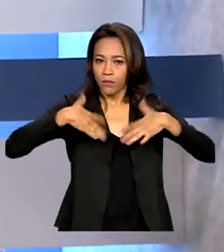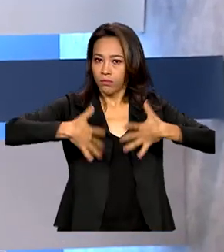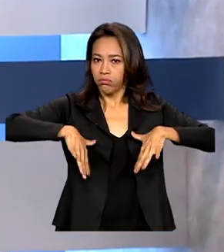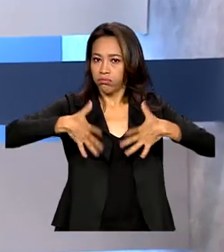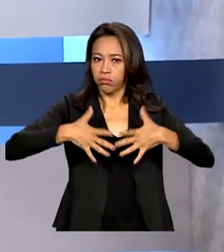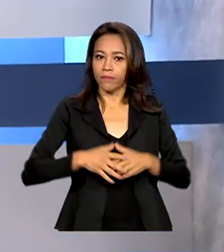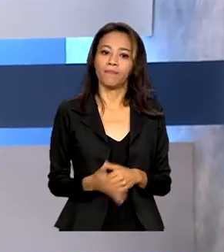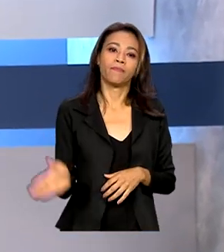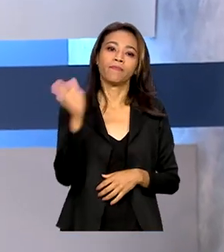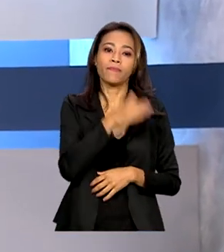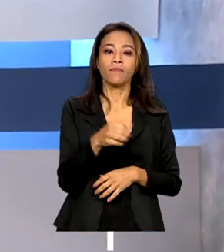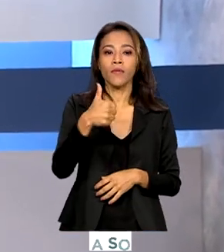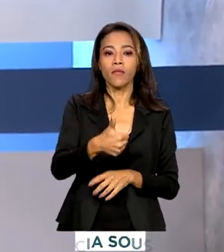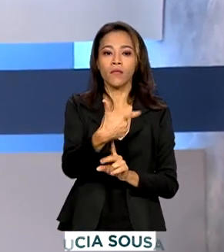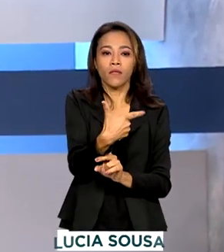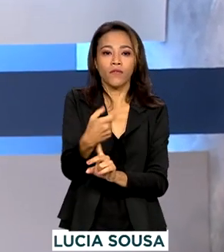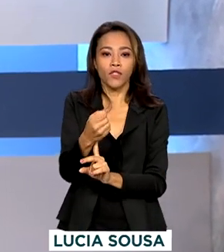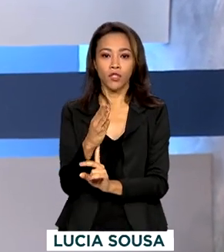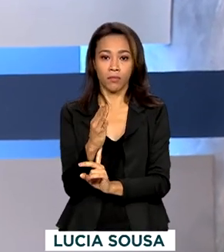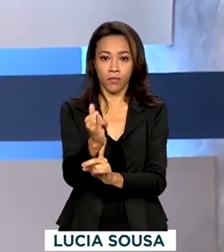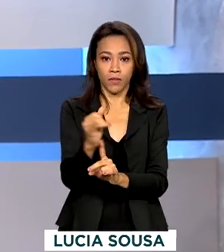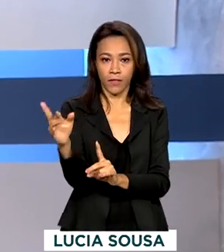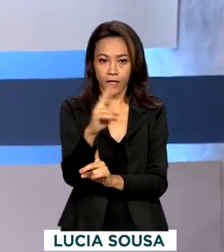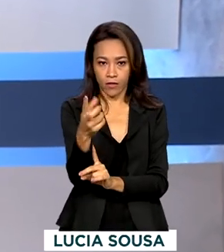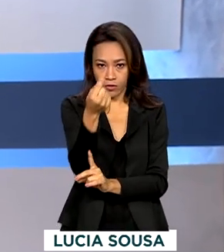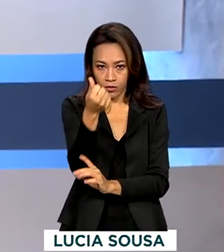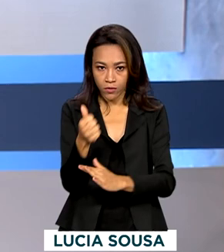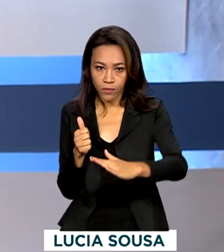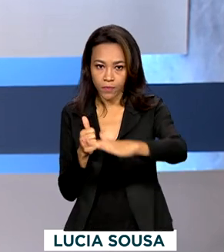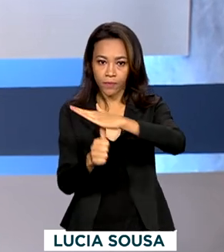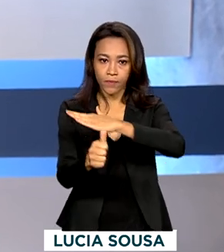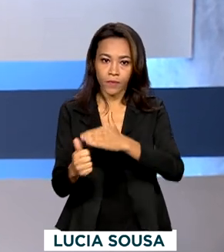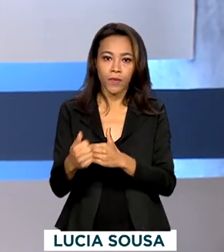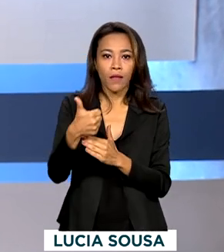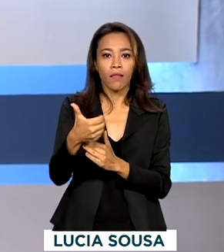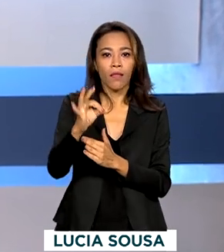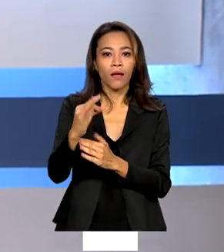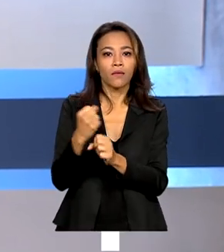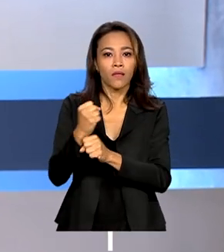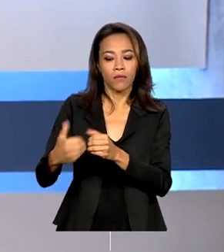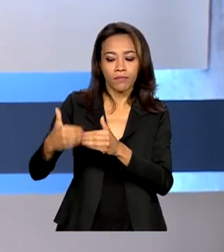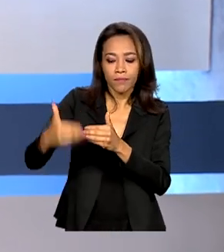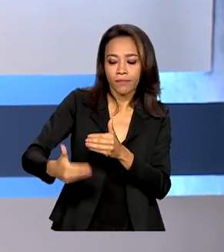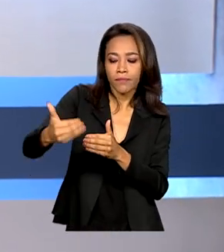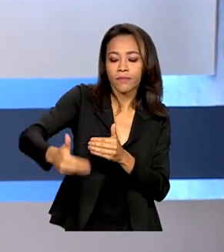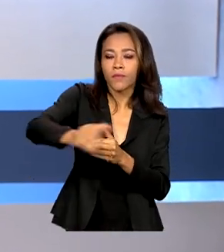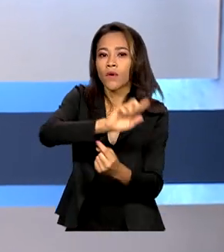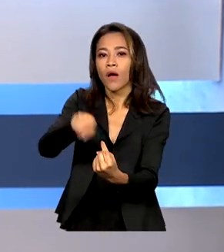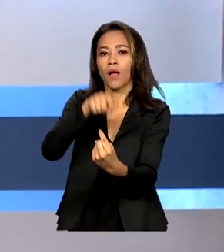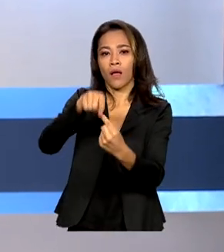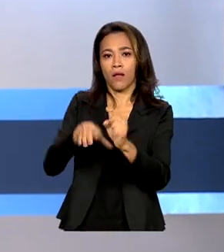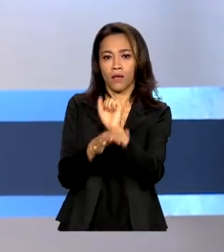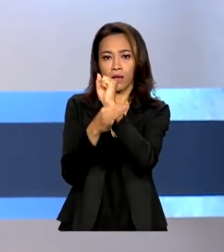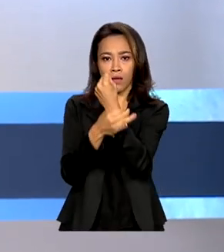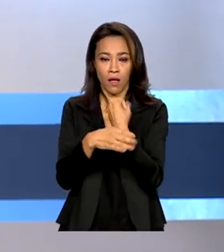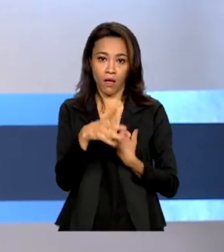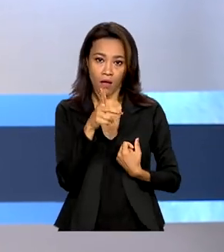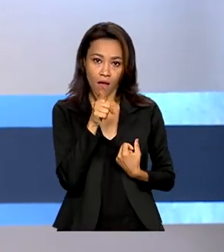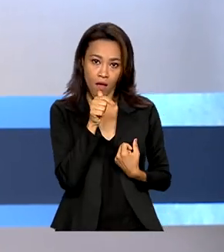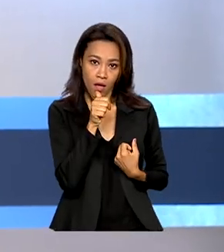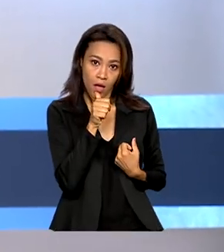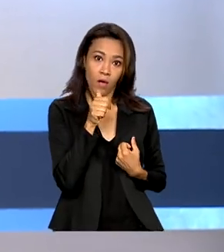120 bilhões de reais vão ser investidos nos próximos 10 anos para garantir o acesso à água de qualidade e esgoto